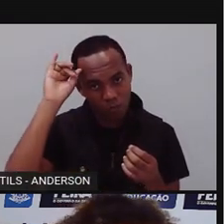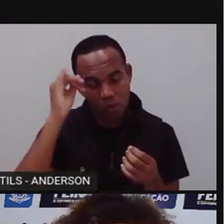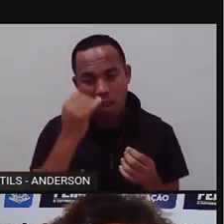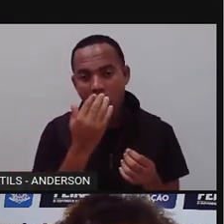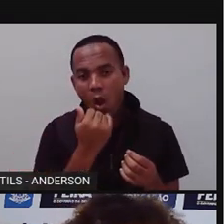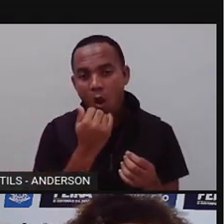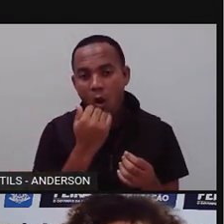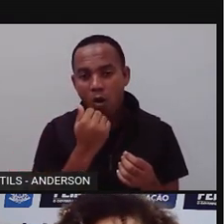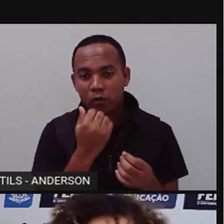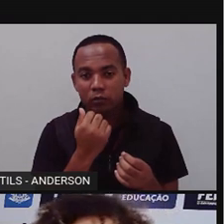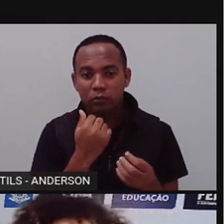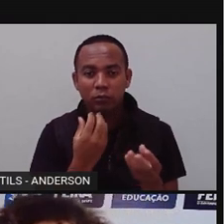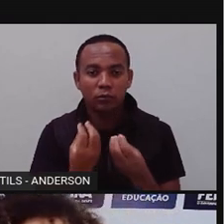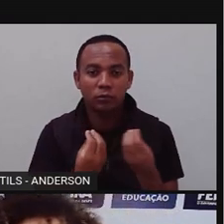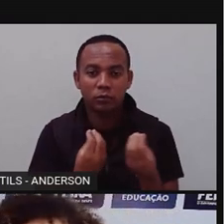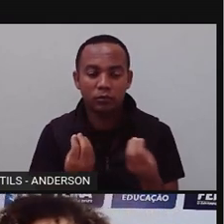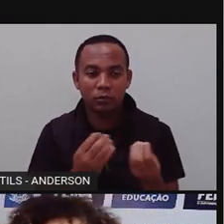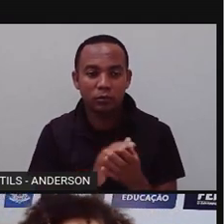estar uma maravilha, Anderson.